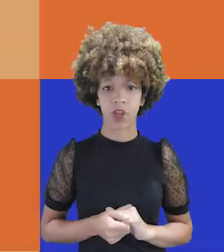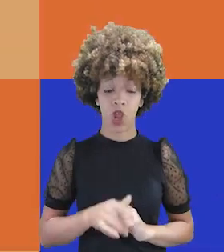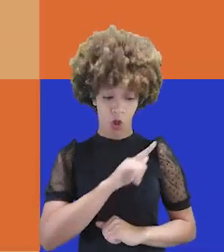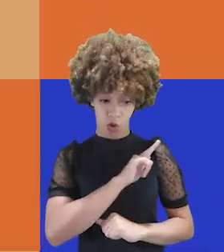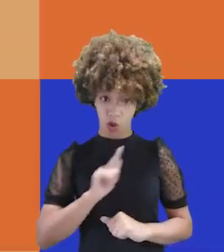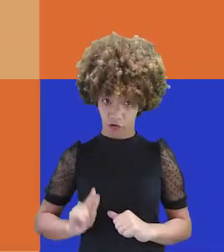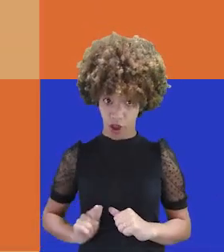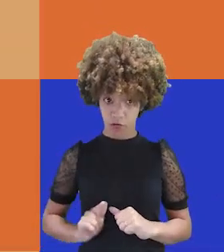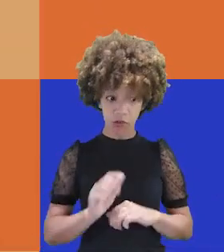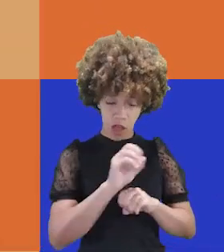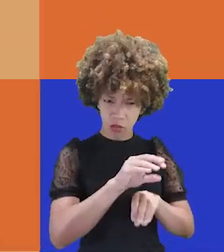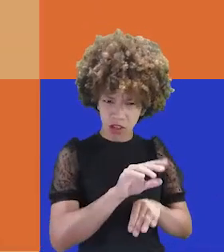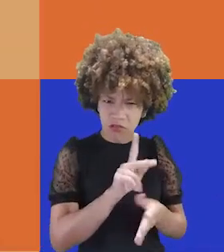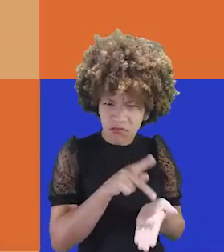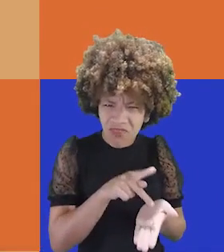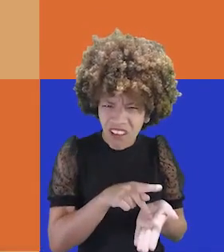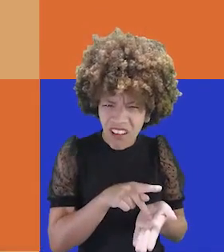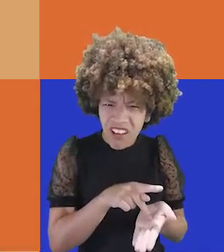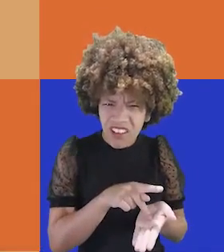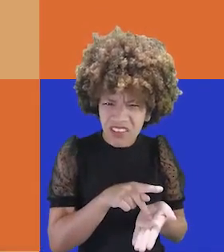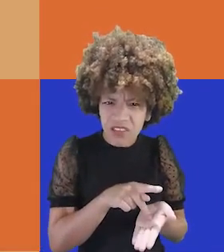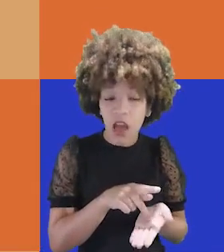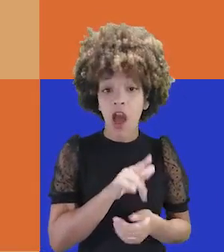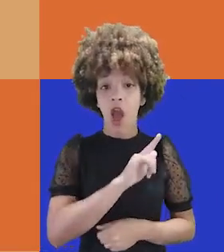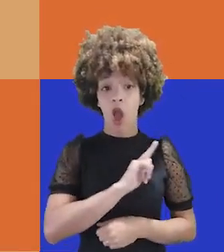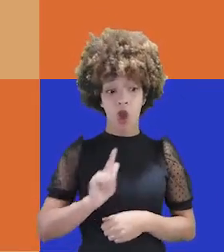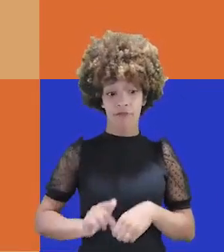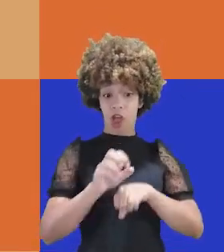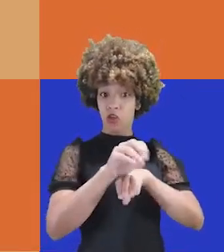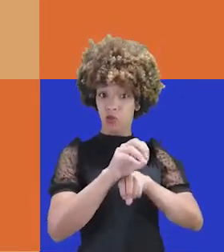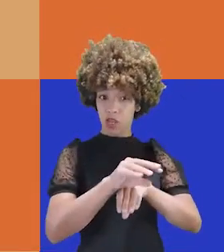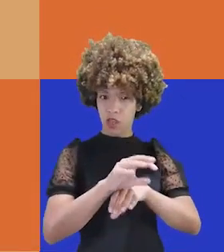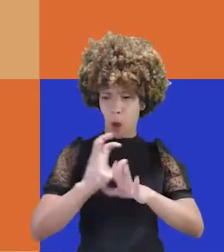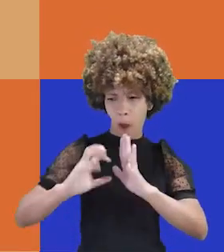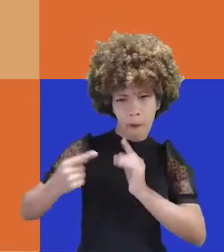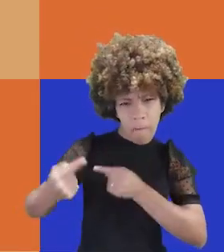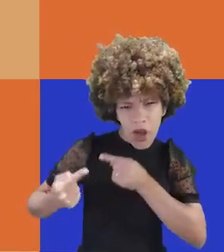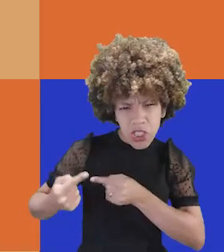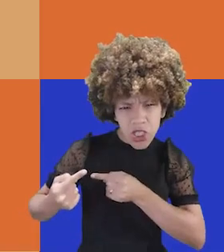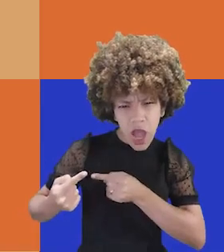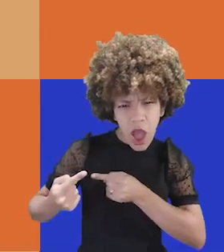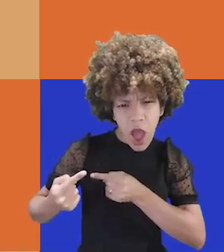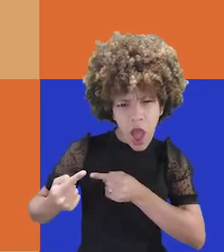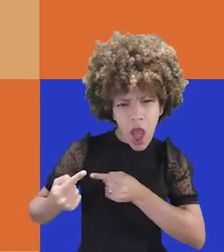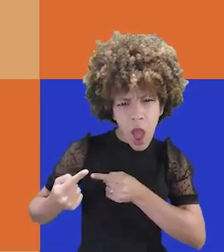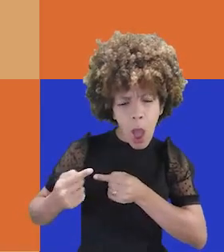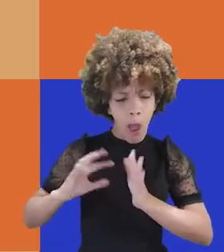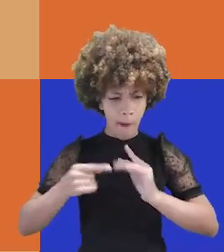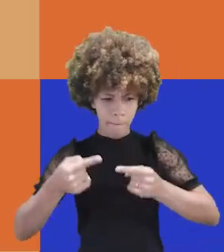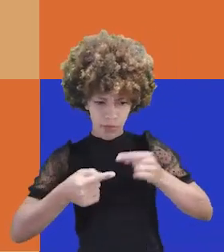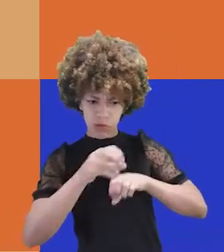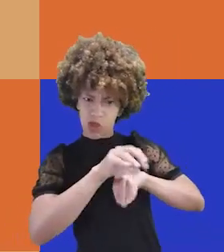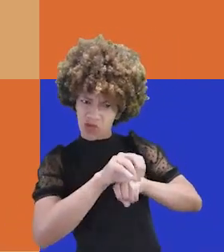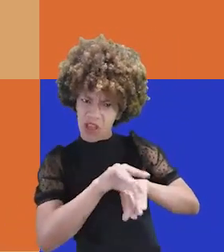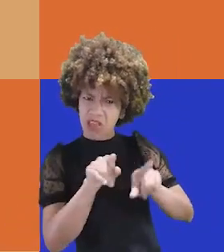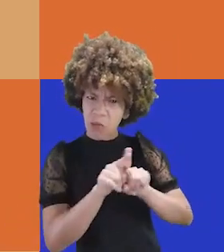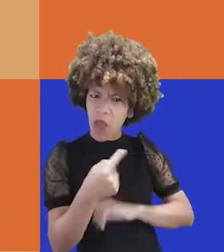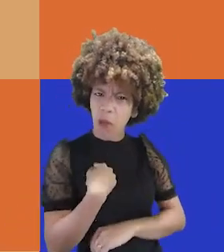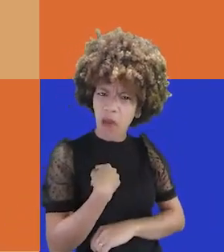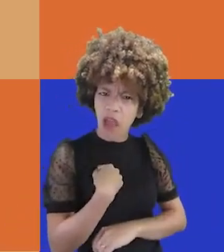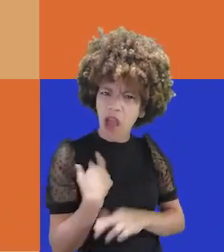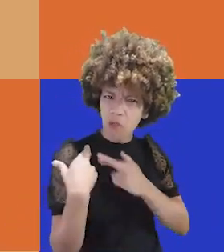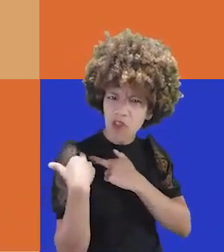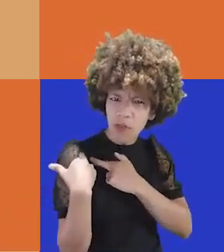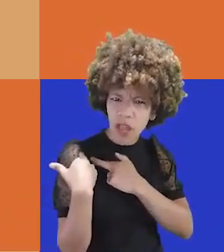Governo na educação? É sério mesmo? Educação tem a ver com política? Política educacional também é